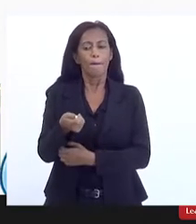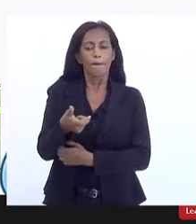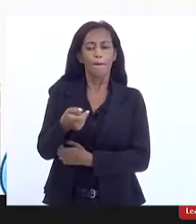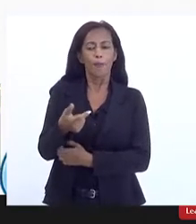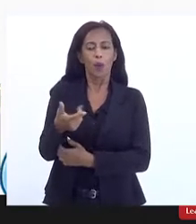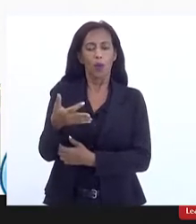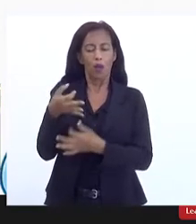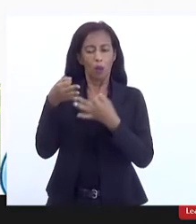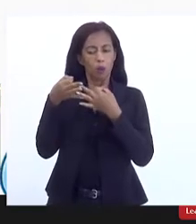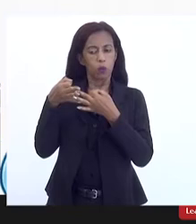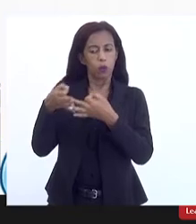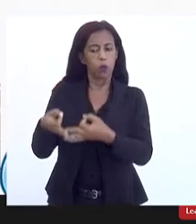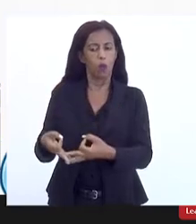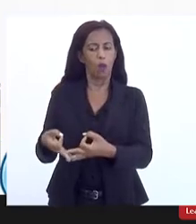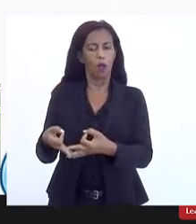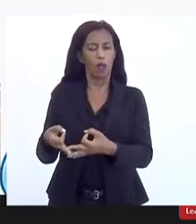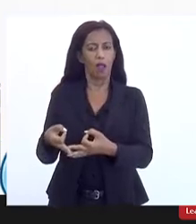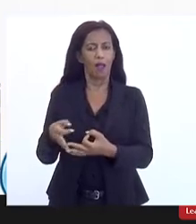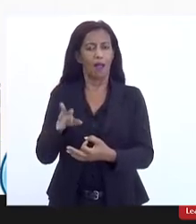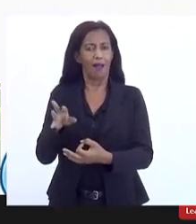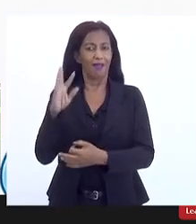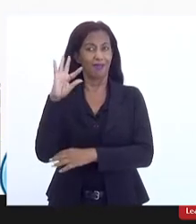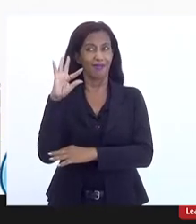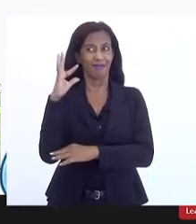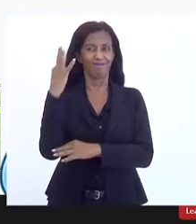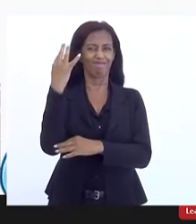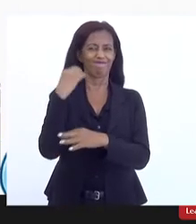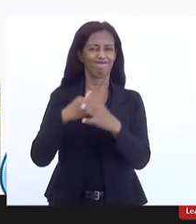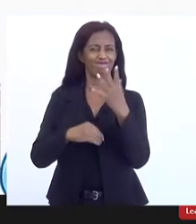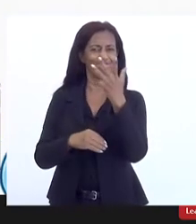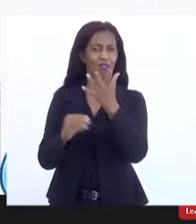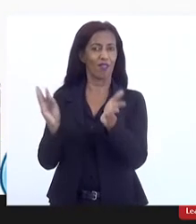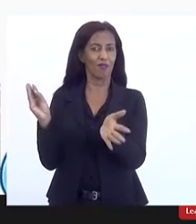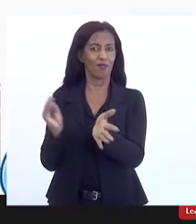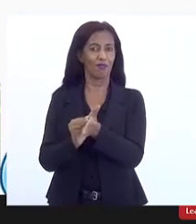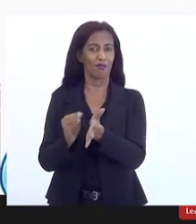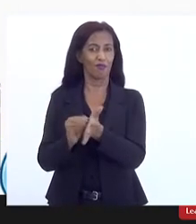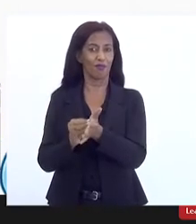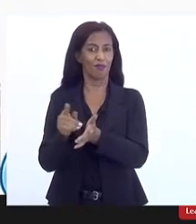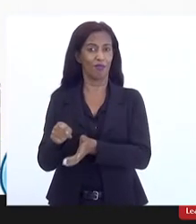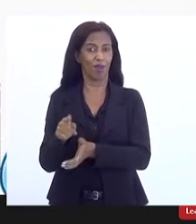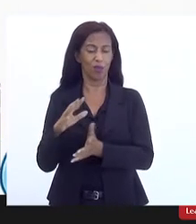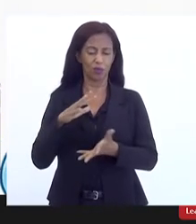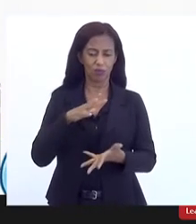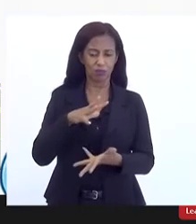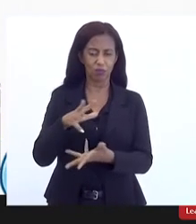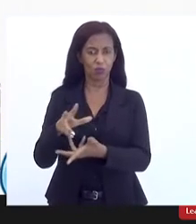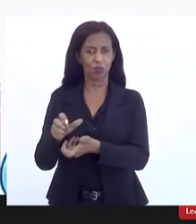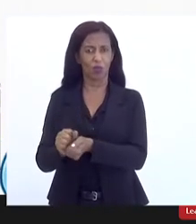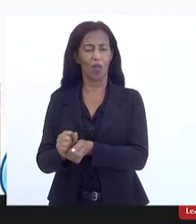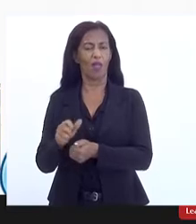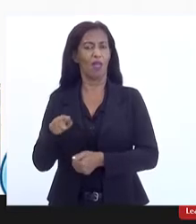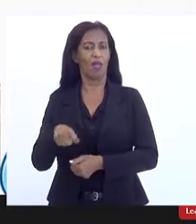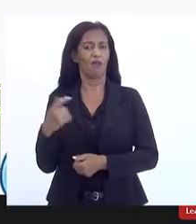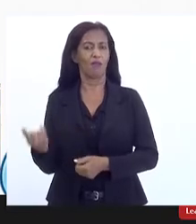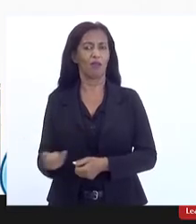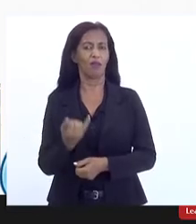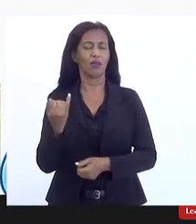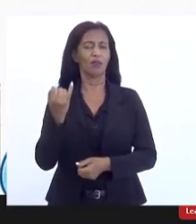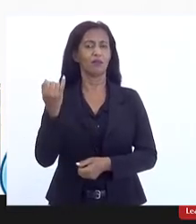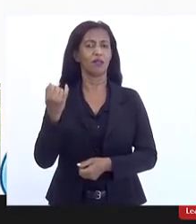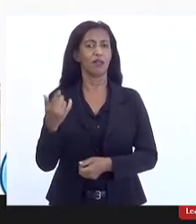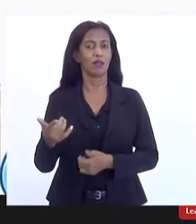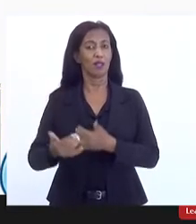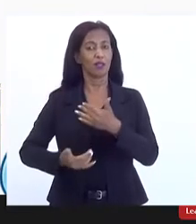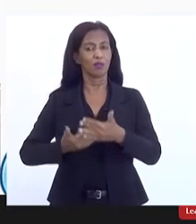atenção às soluções baseadas na natureza que são soluções que estão no mundo inteiro cada vez sendo mais valorizadas e elas